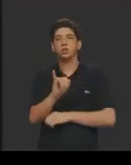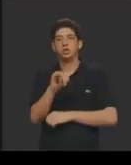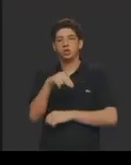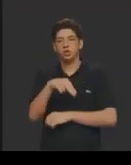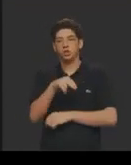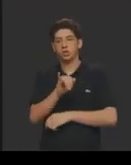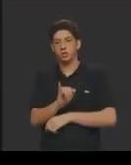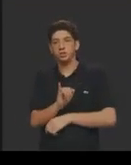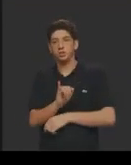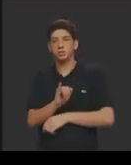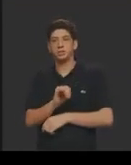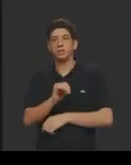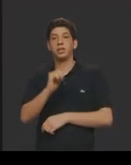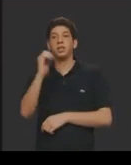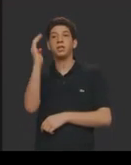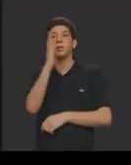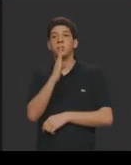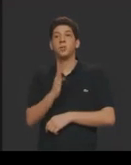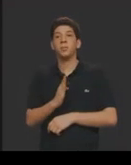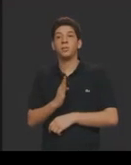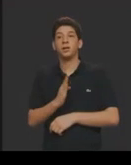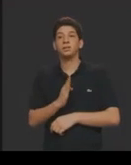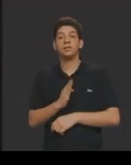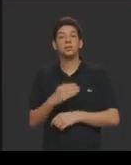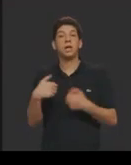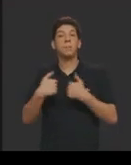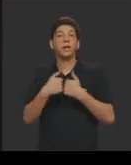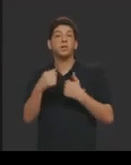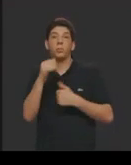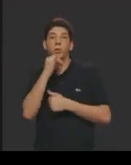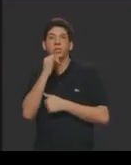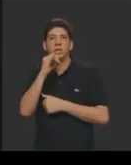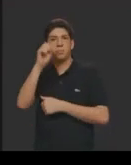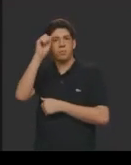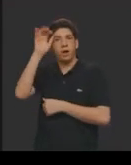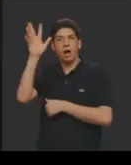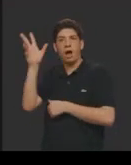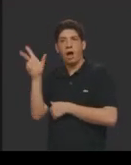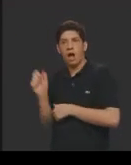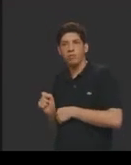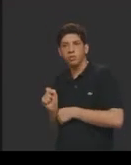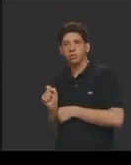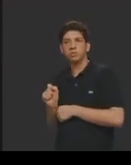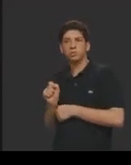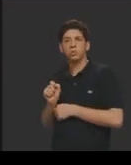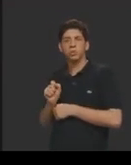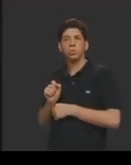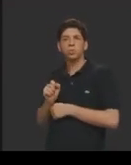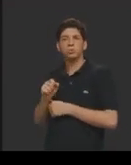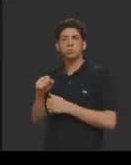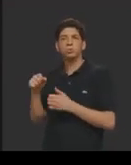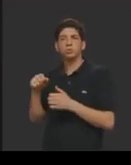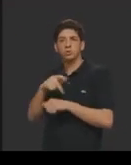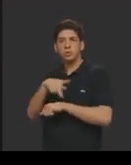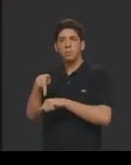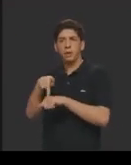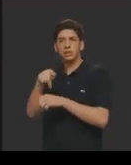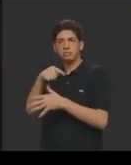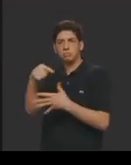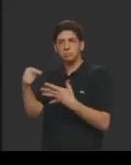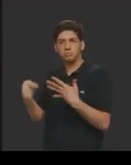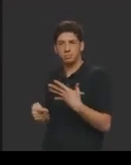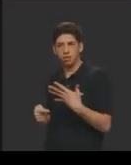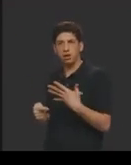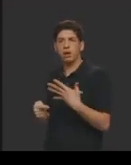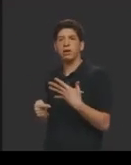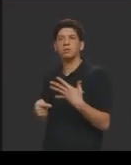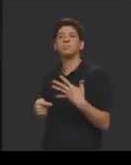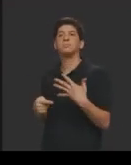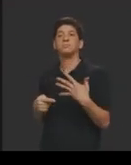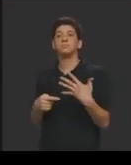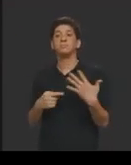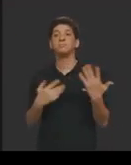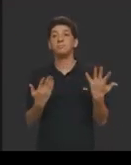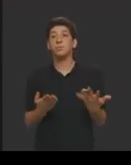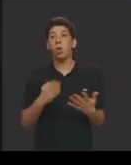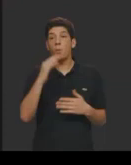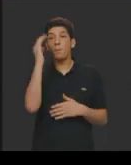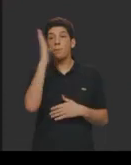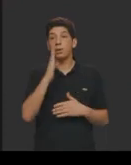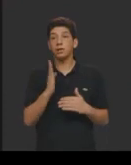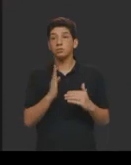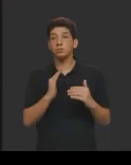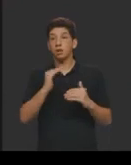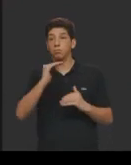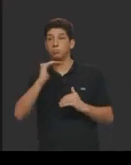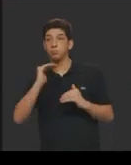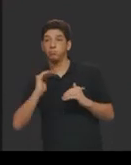ele configura a lista perto de países como a África do Sul, Naníbia, Zâmbia, Lesoth, ou seja, o Brasil, ele fica atrás desses países